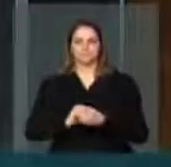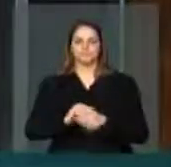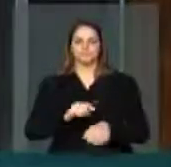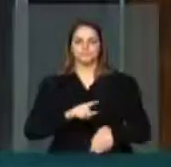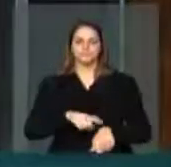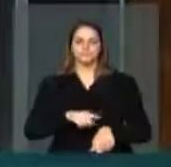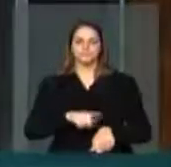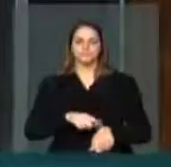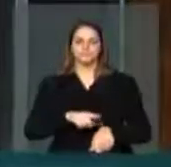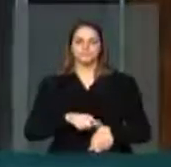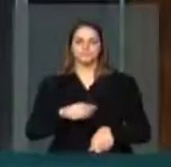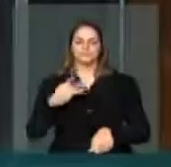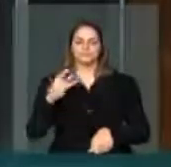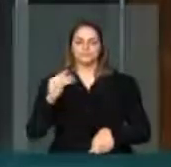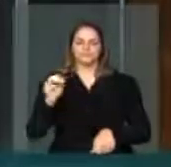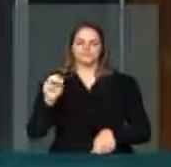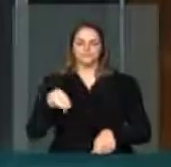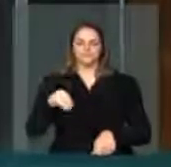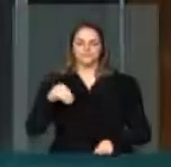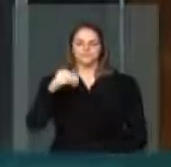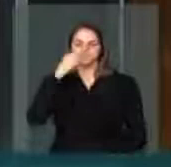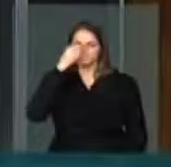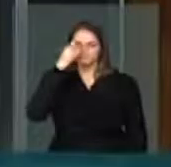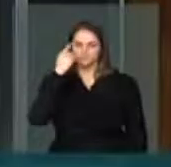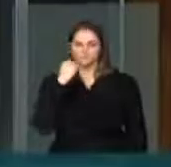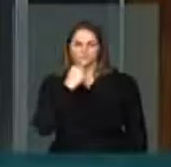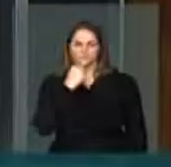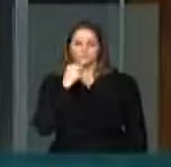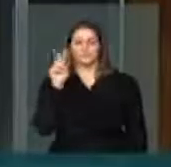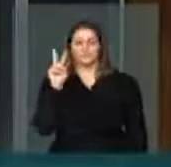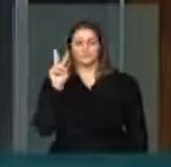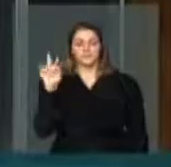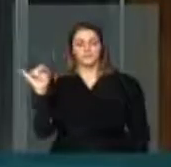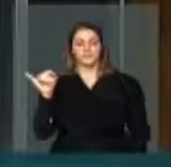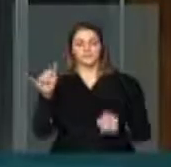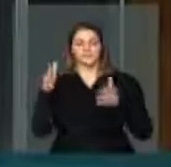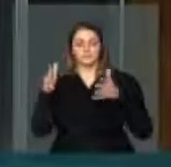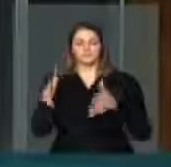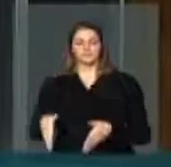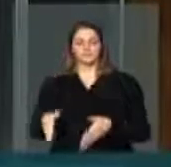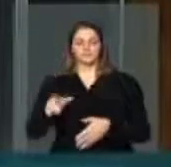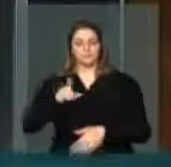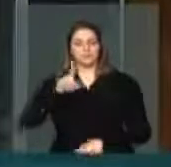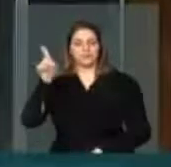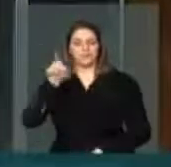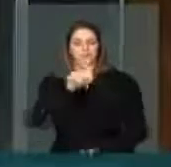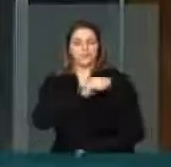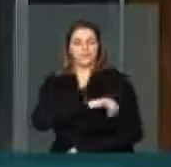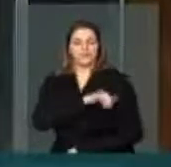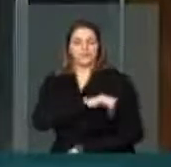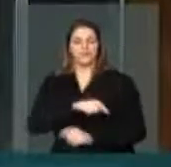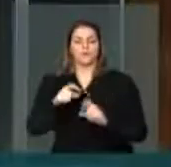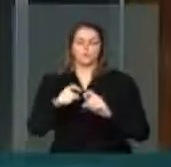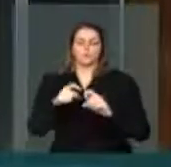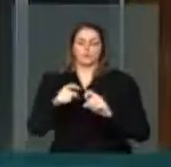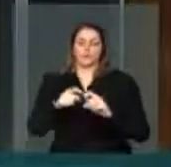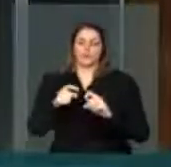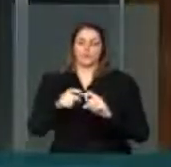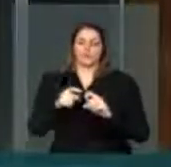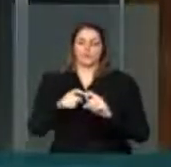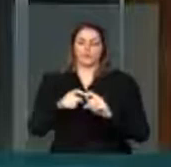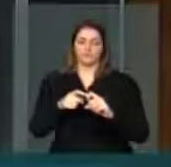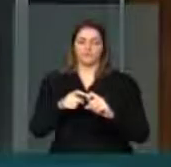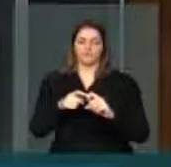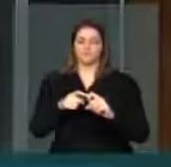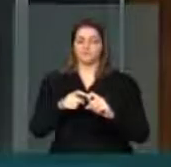a 30 minutos, senhor presidente, será enterrado no Rio de Janeiro o médico assassinado por